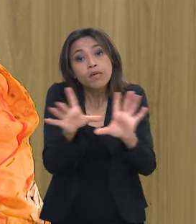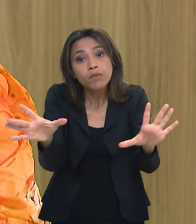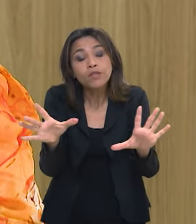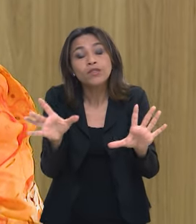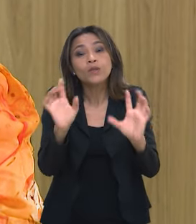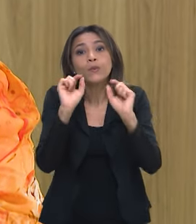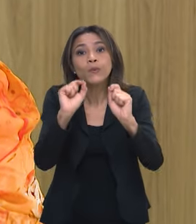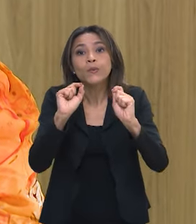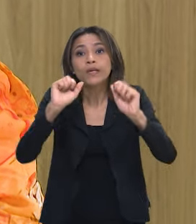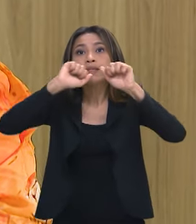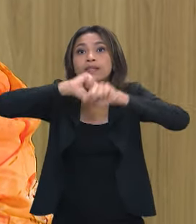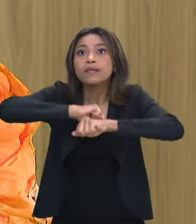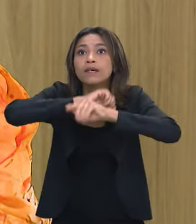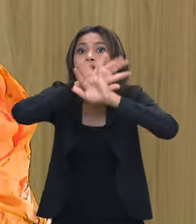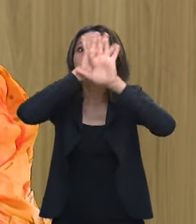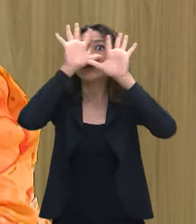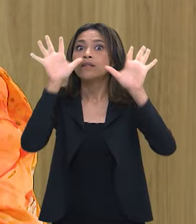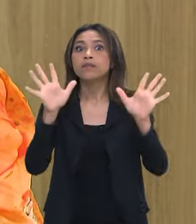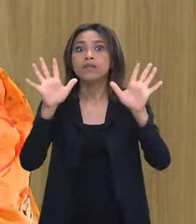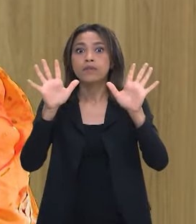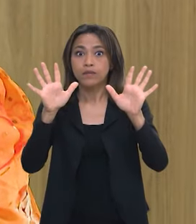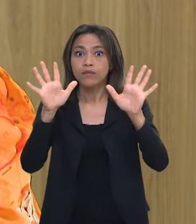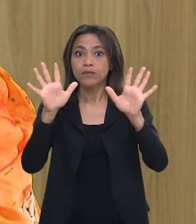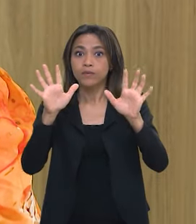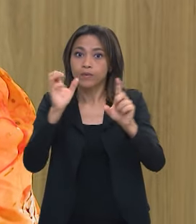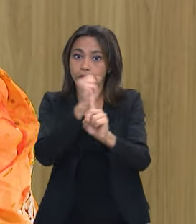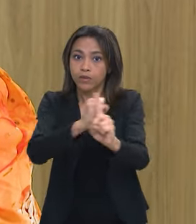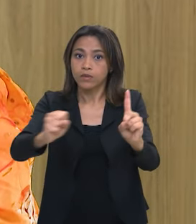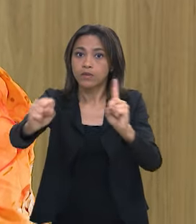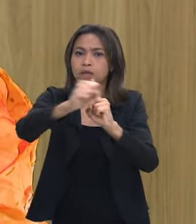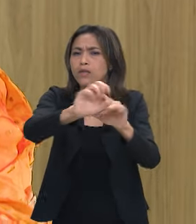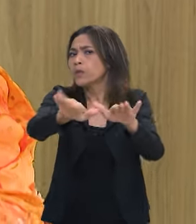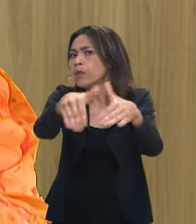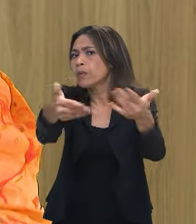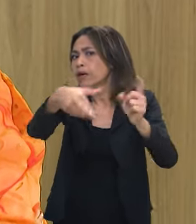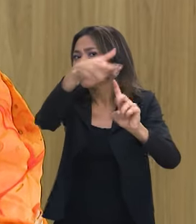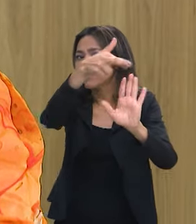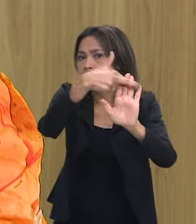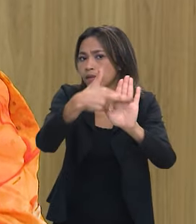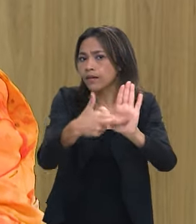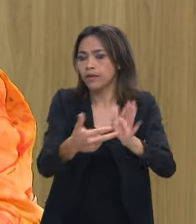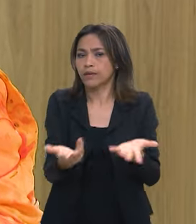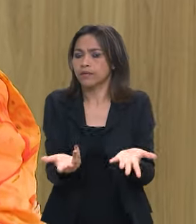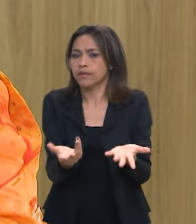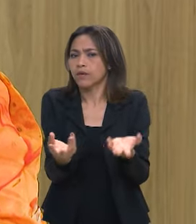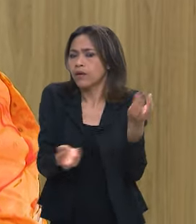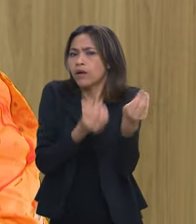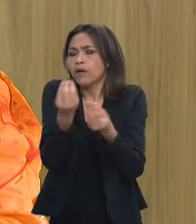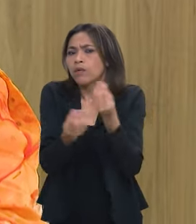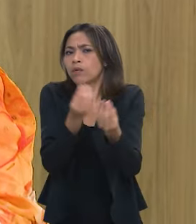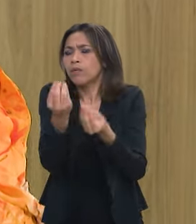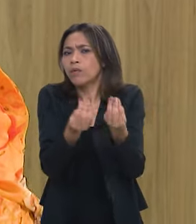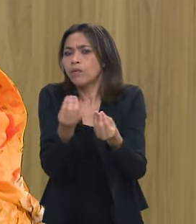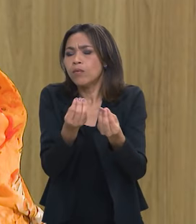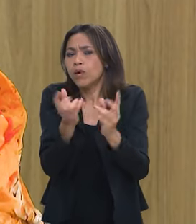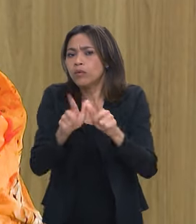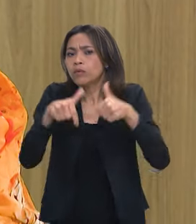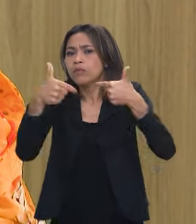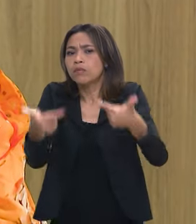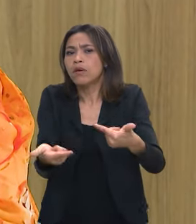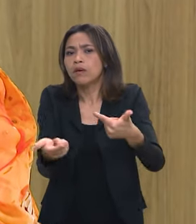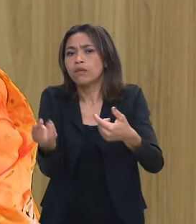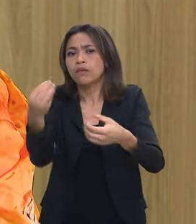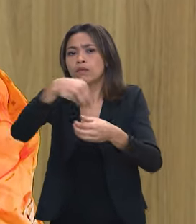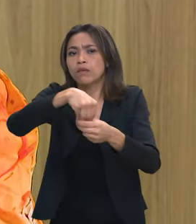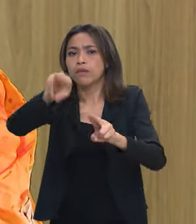permitiu um grande esclarecimento à sociedade quais são as regras quais são os critérios como age